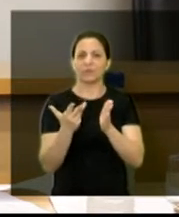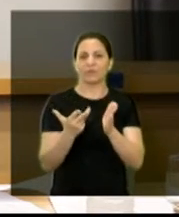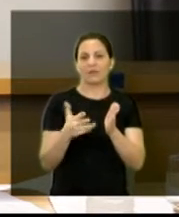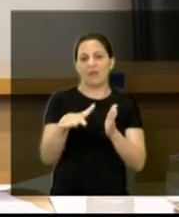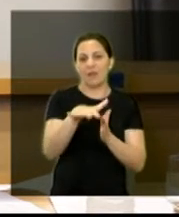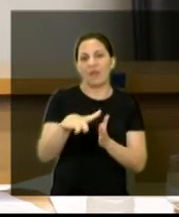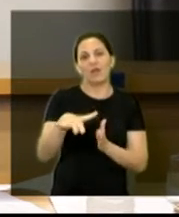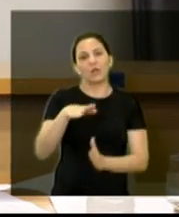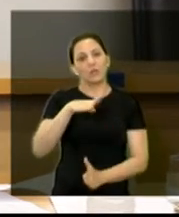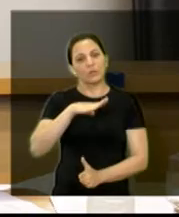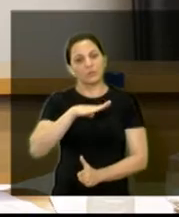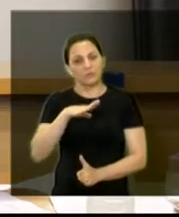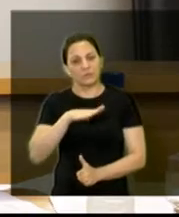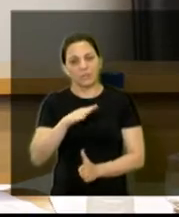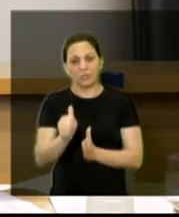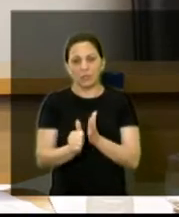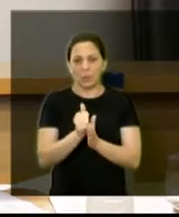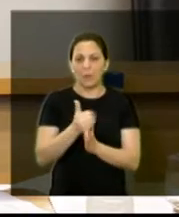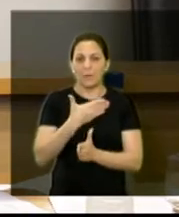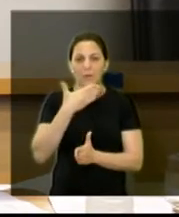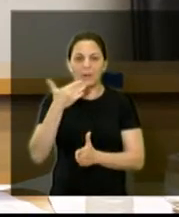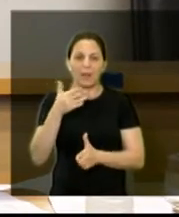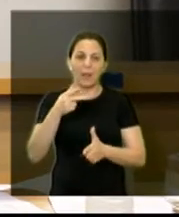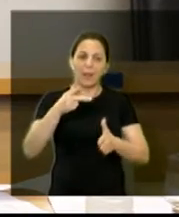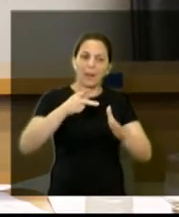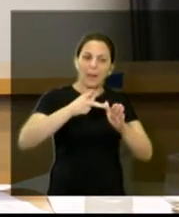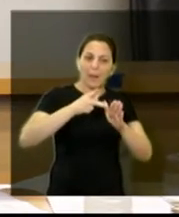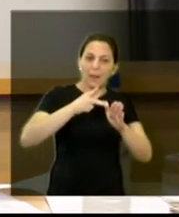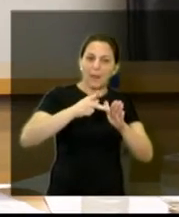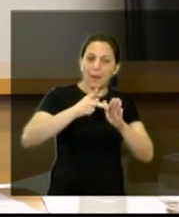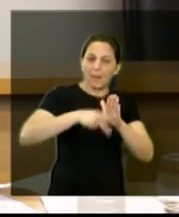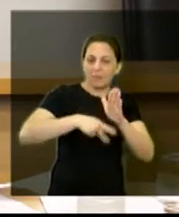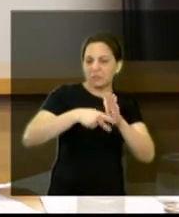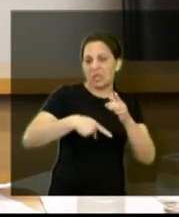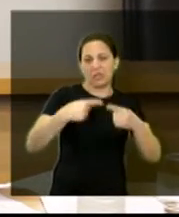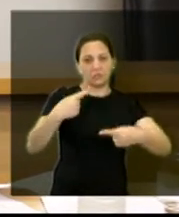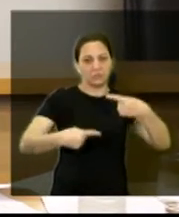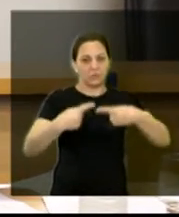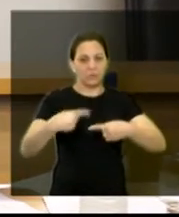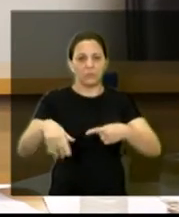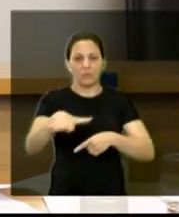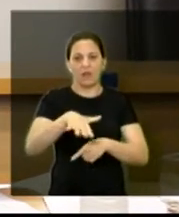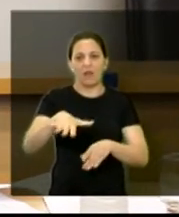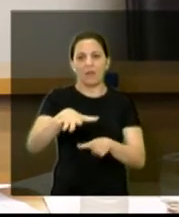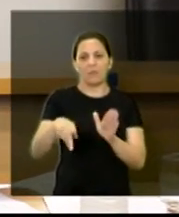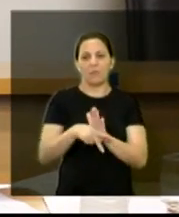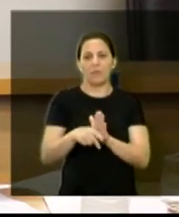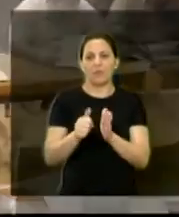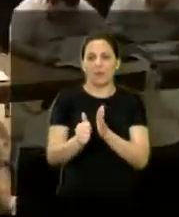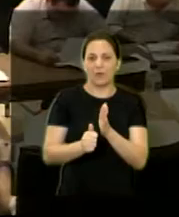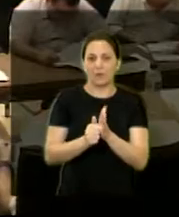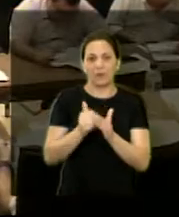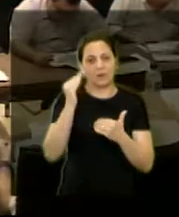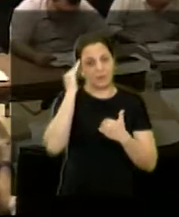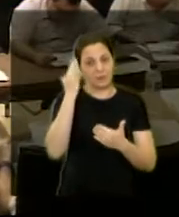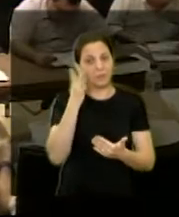a gente melhore as políticas públicas da assistência social na cidade. Obrigado pela sua presença e participação.